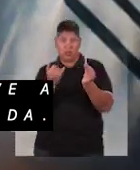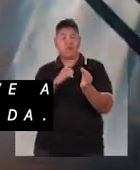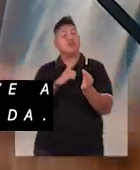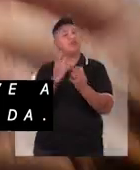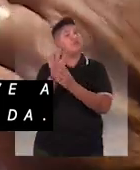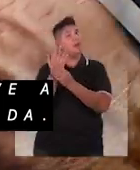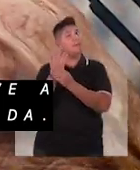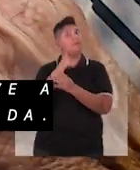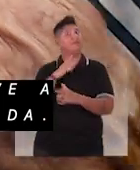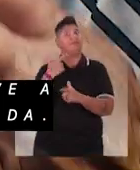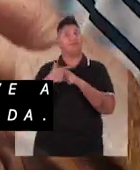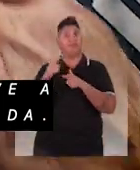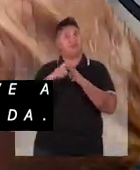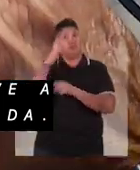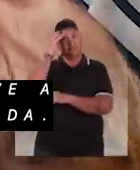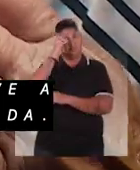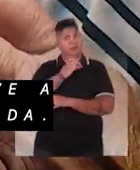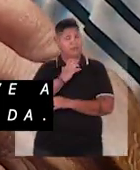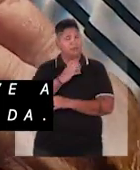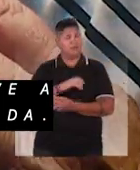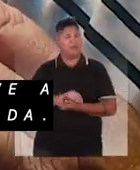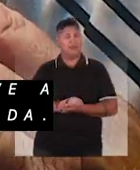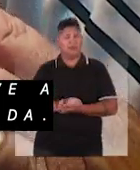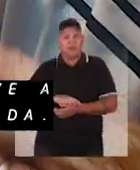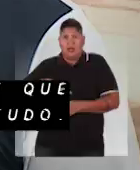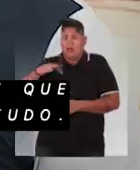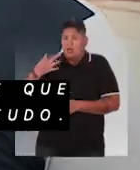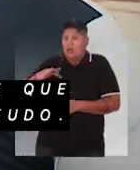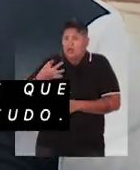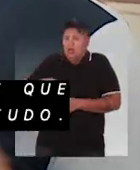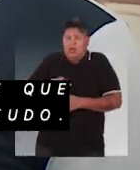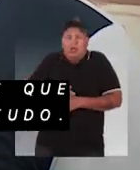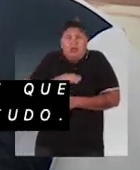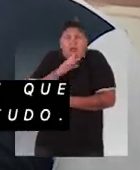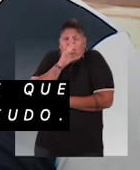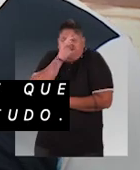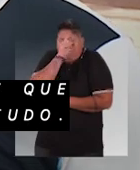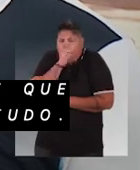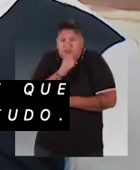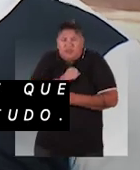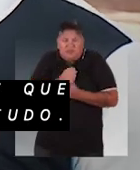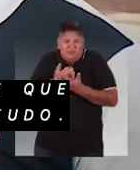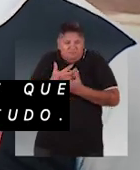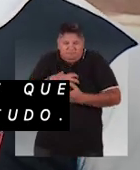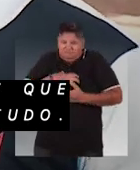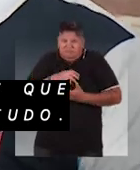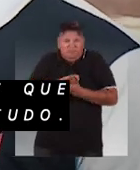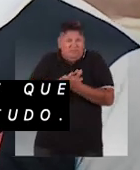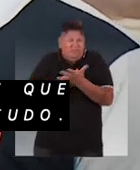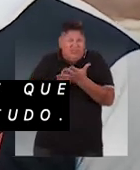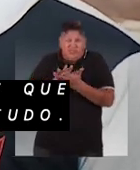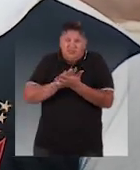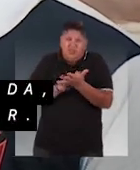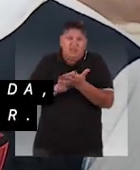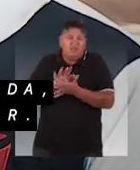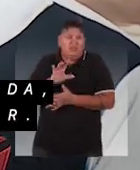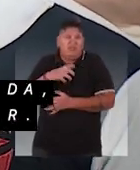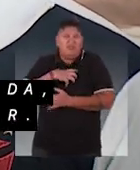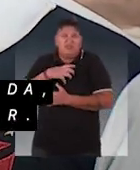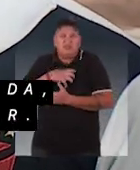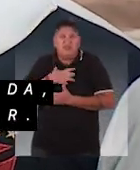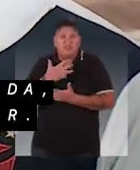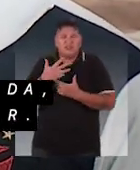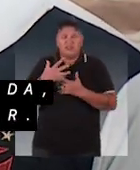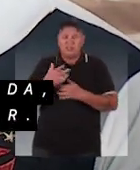o dedo e teve a mão gravemente ferida. A dor foi tão grande que ela adormeceu tudo. Eu não